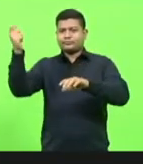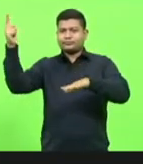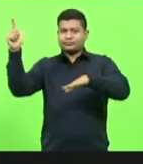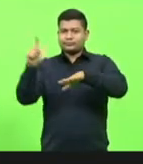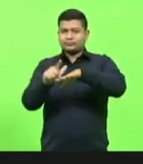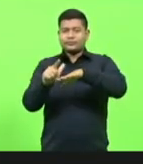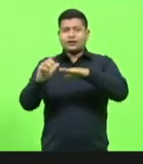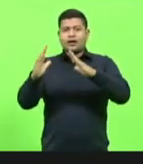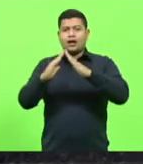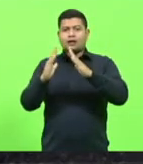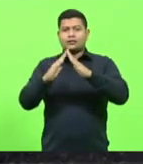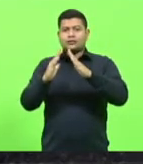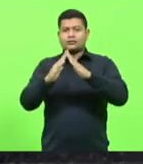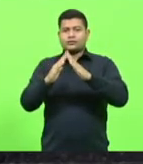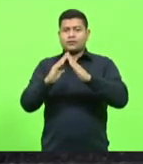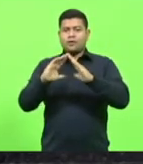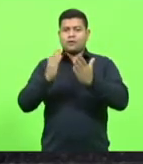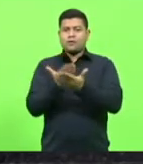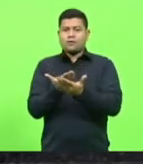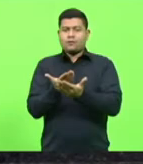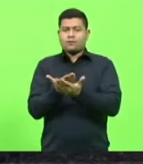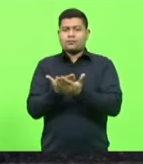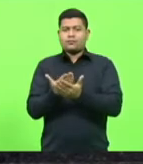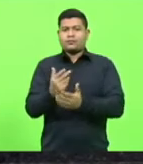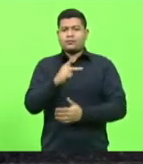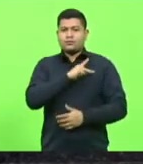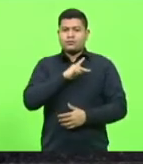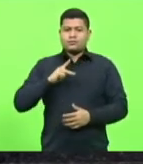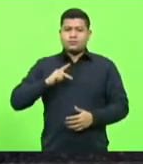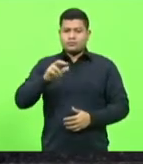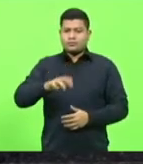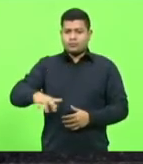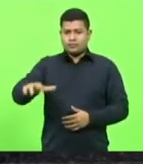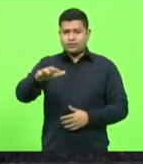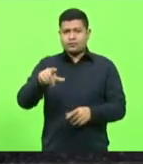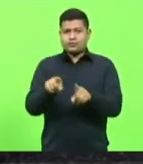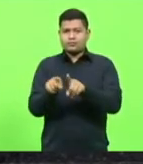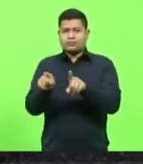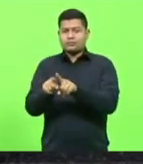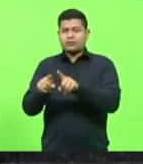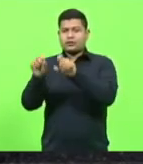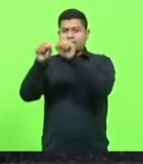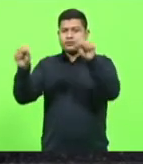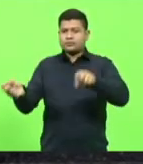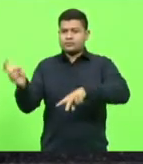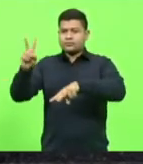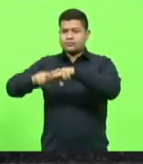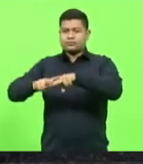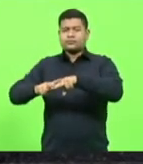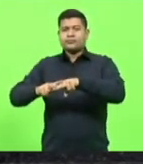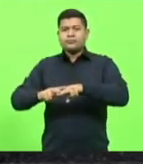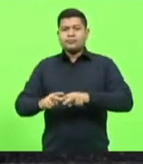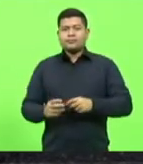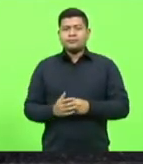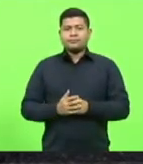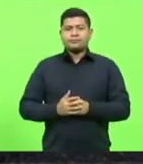escolas da rede pública estadual. Presídios e penitenciários em Santa Catarina. Em votação.